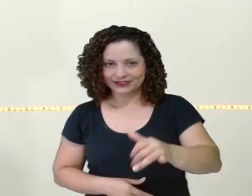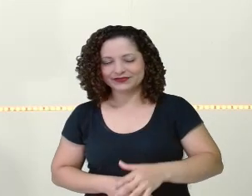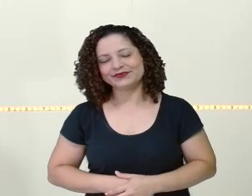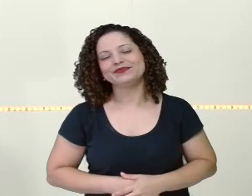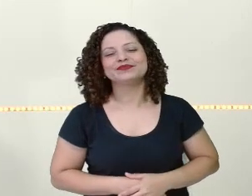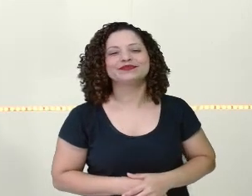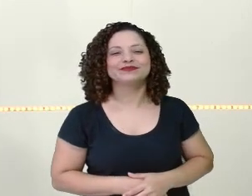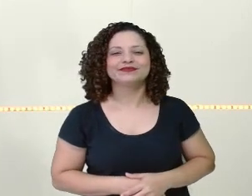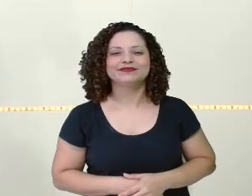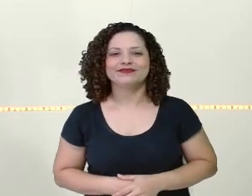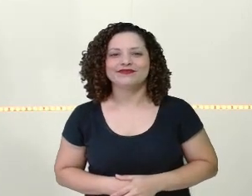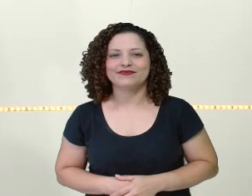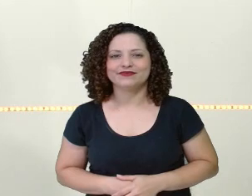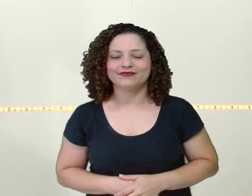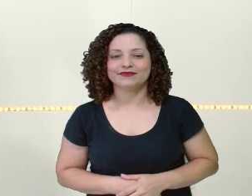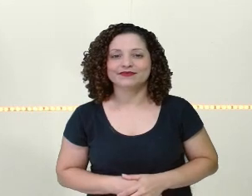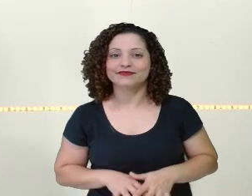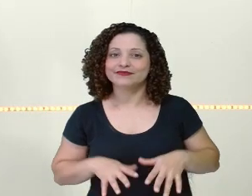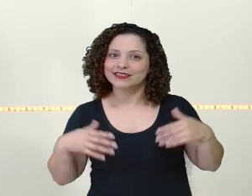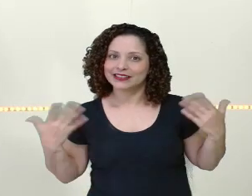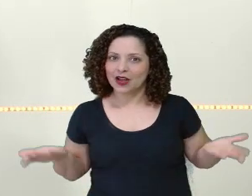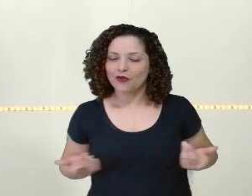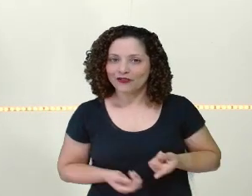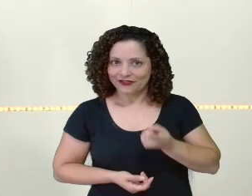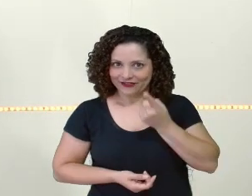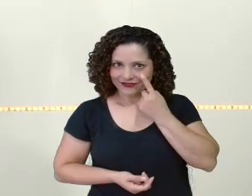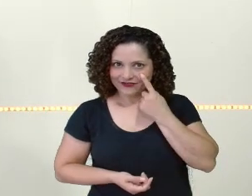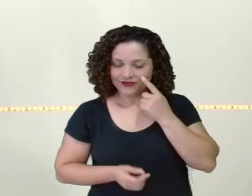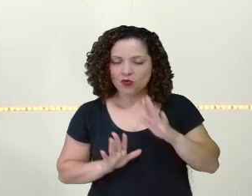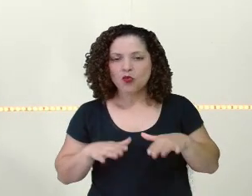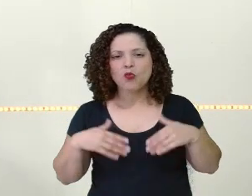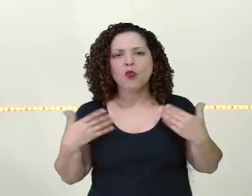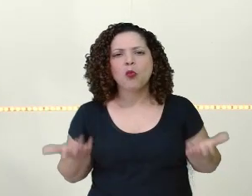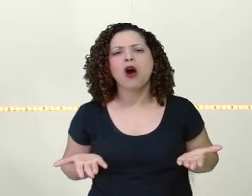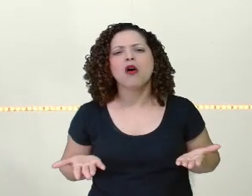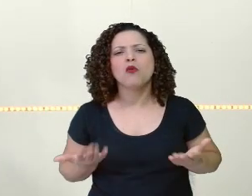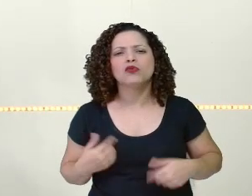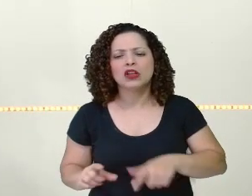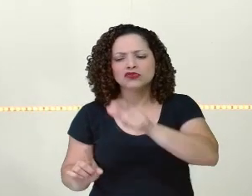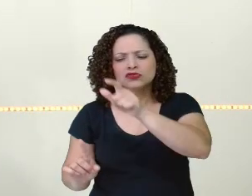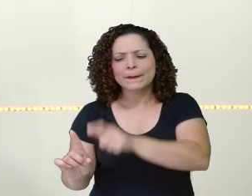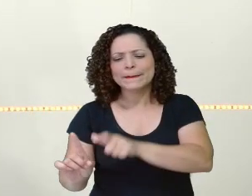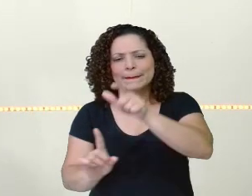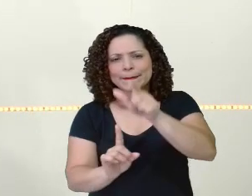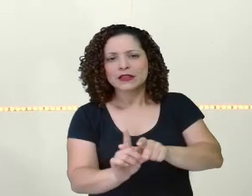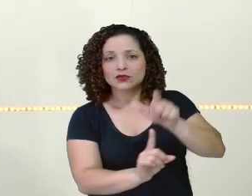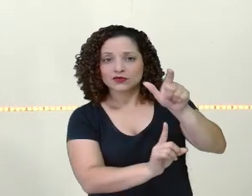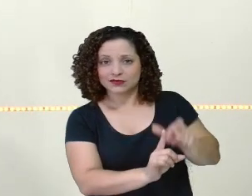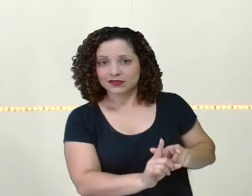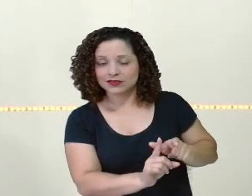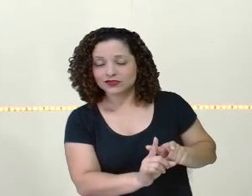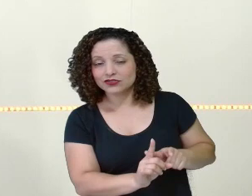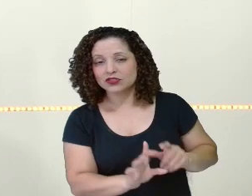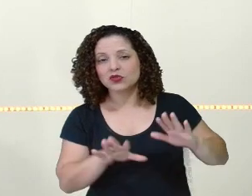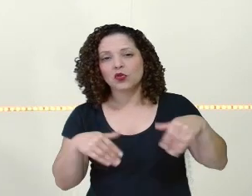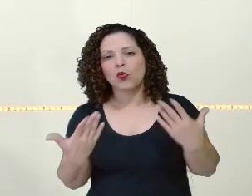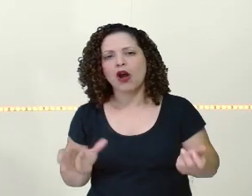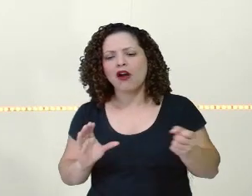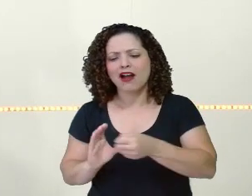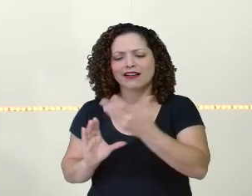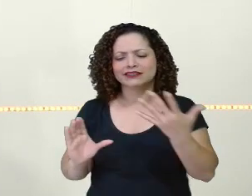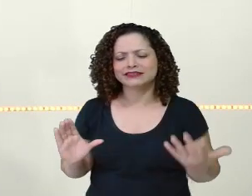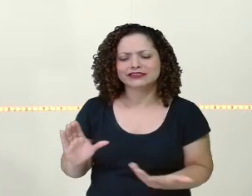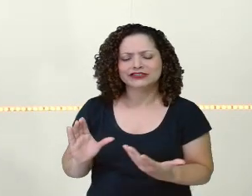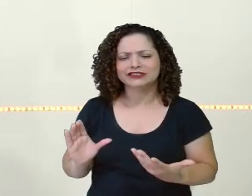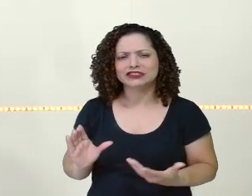Tá certo, professora Cátia. Então, vocês verificaram aí quais são os personagens desse conto, Quais são as características?